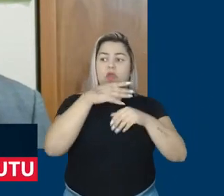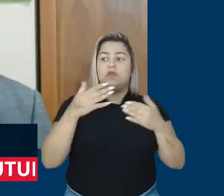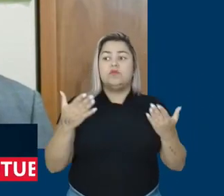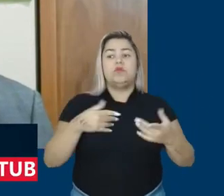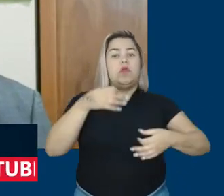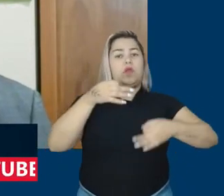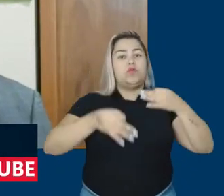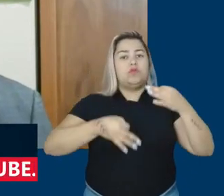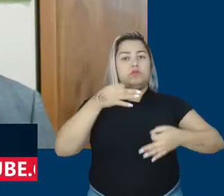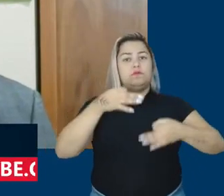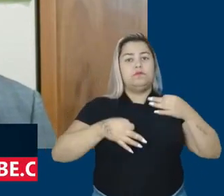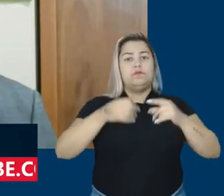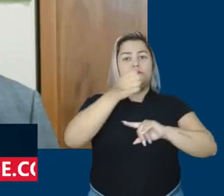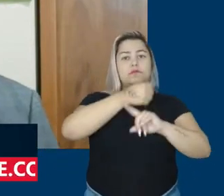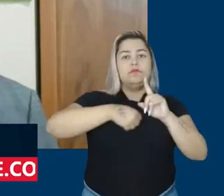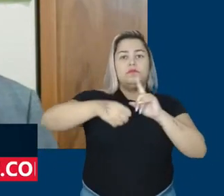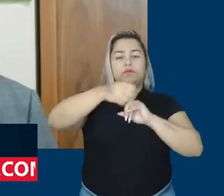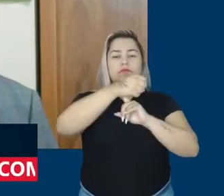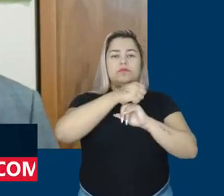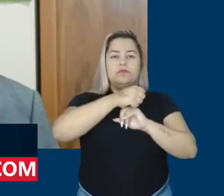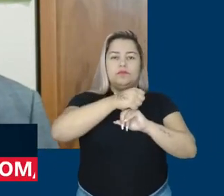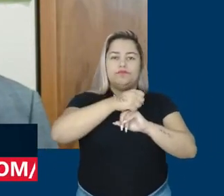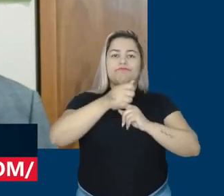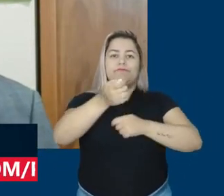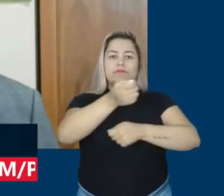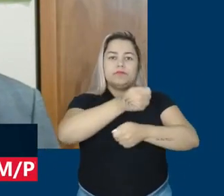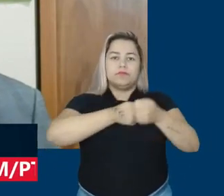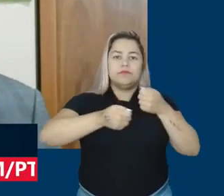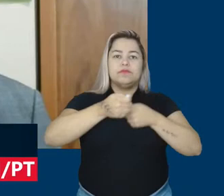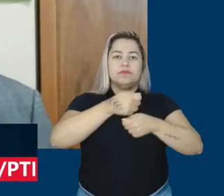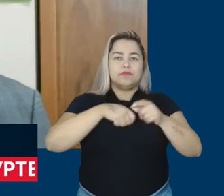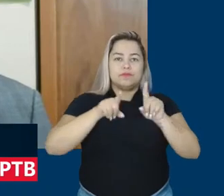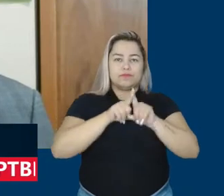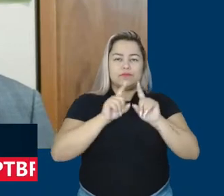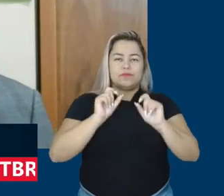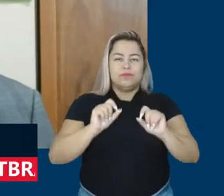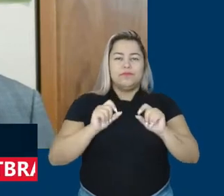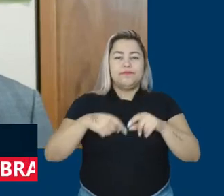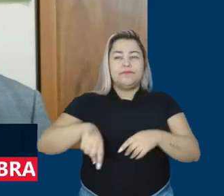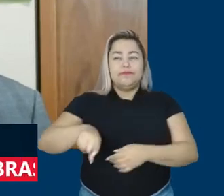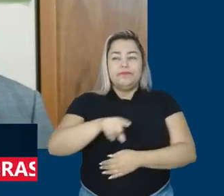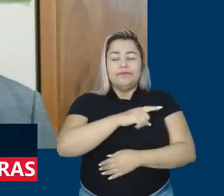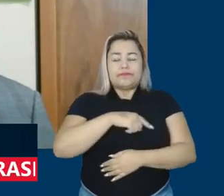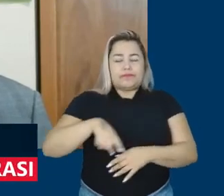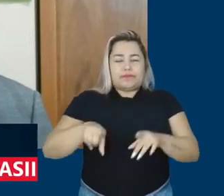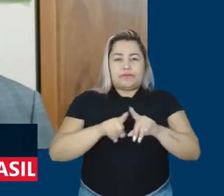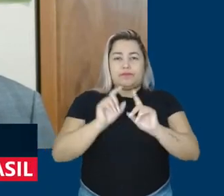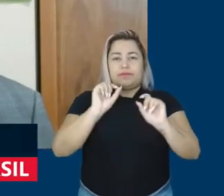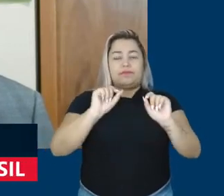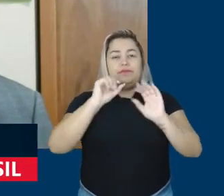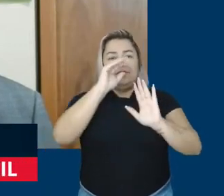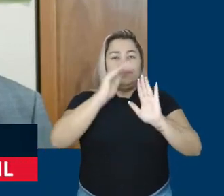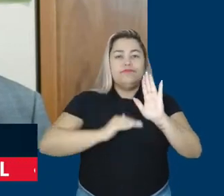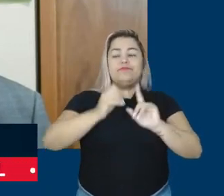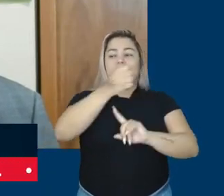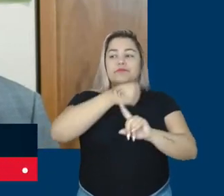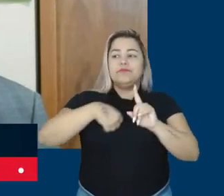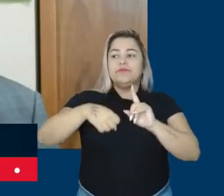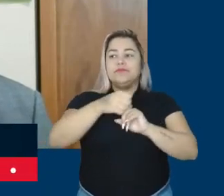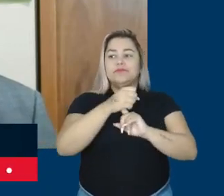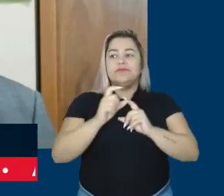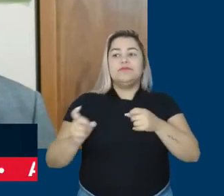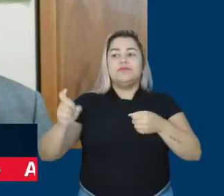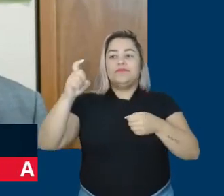justiça social, crescimento econômico, geração de emprego, geração de renda, colocar os programas sociais de volta para o